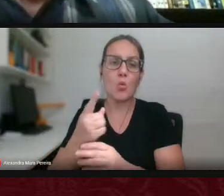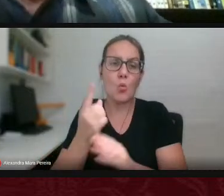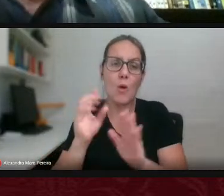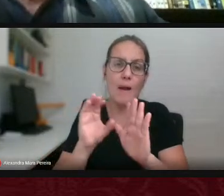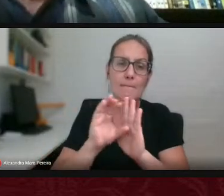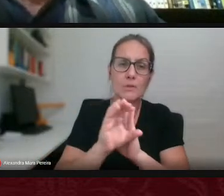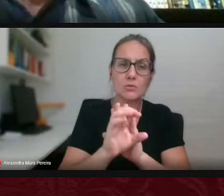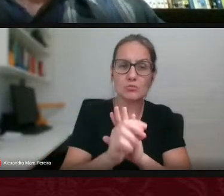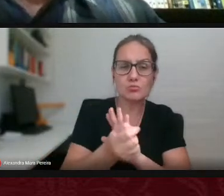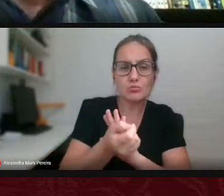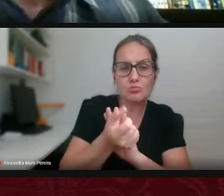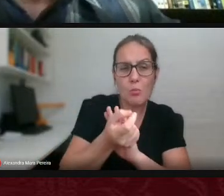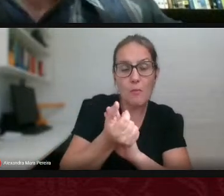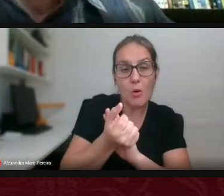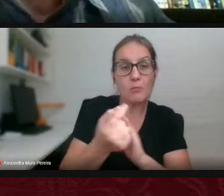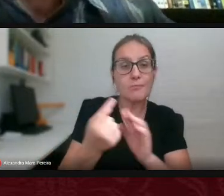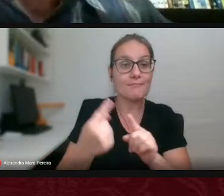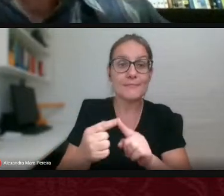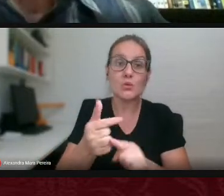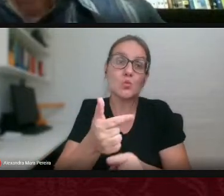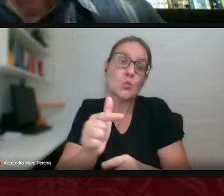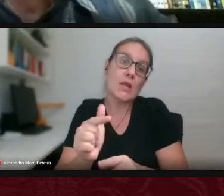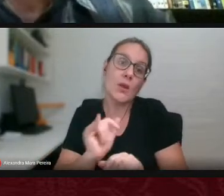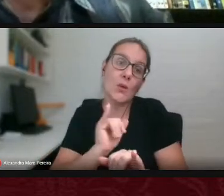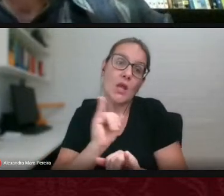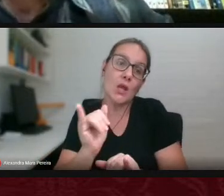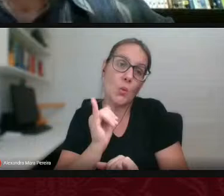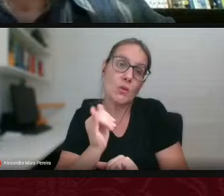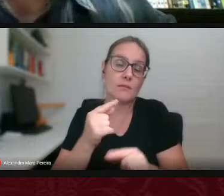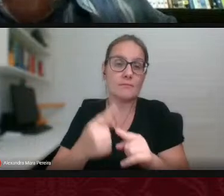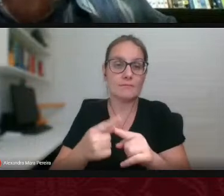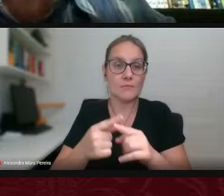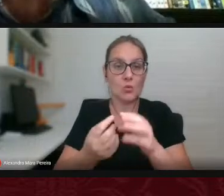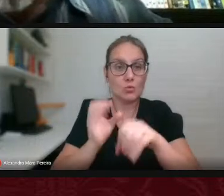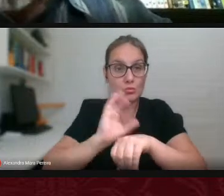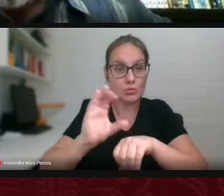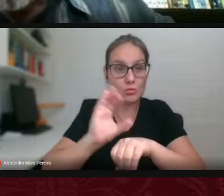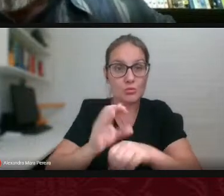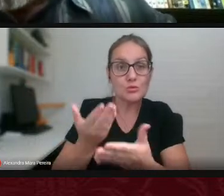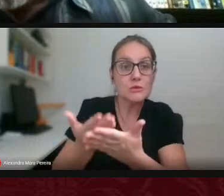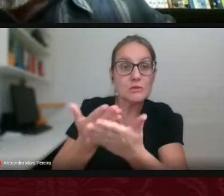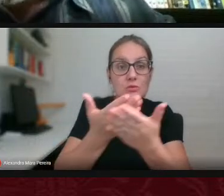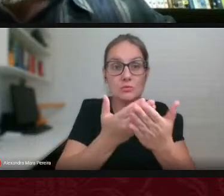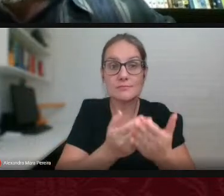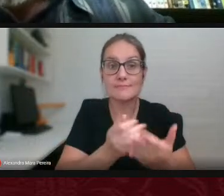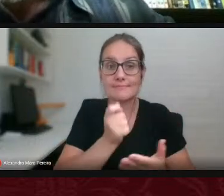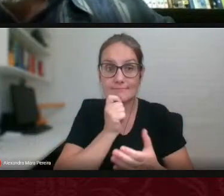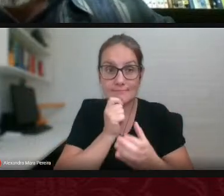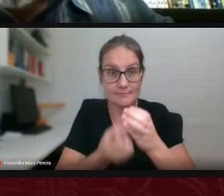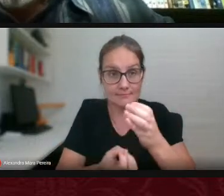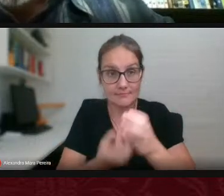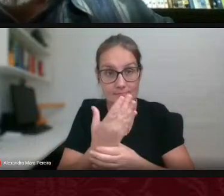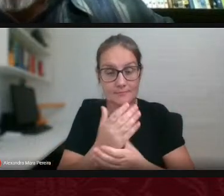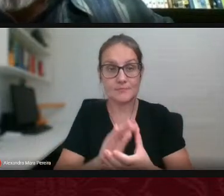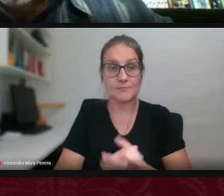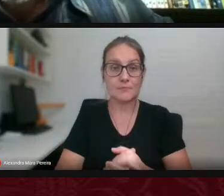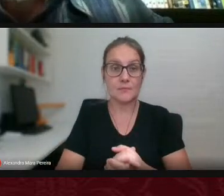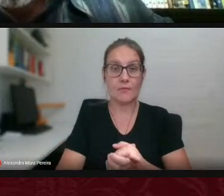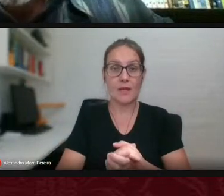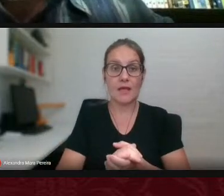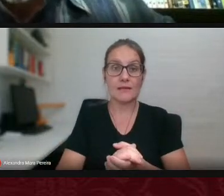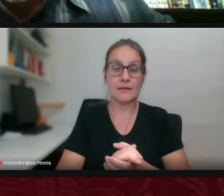pequena até porque não tem muito o que contar o curso ainda está em estudo aí nós temos as palavras